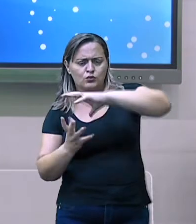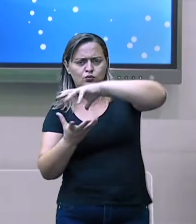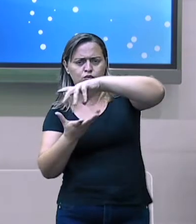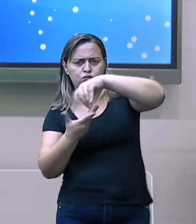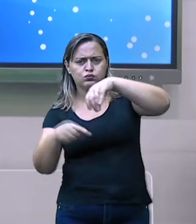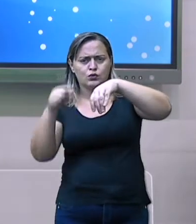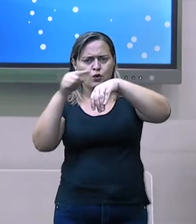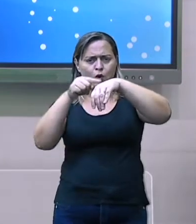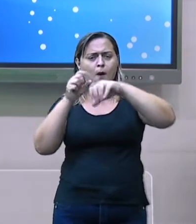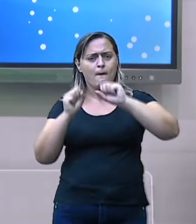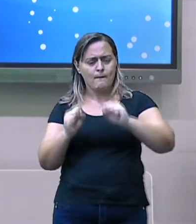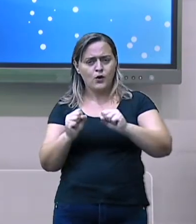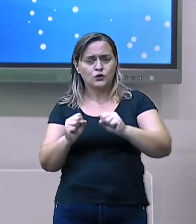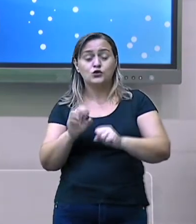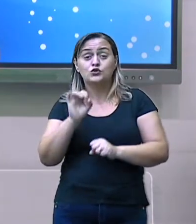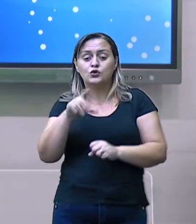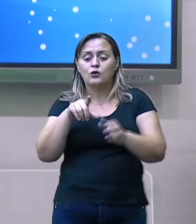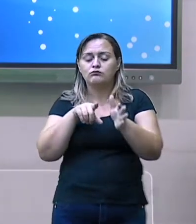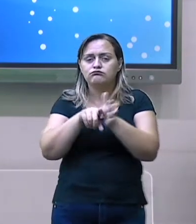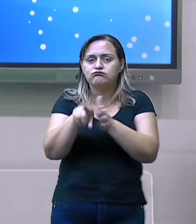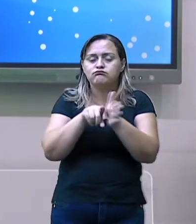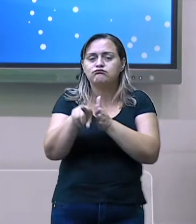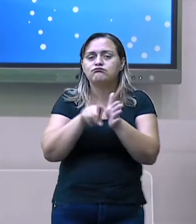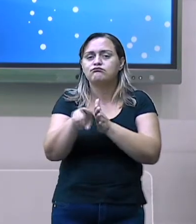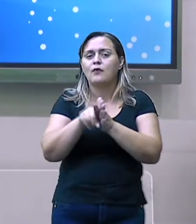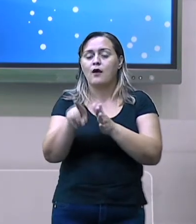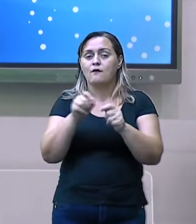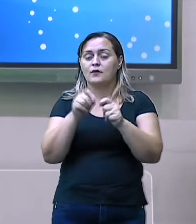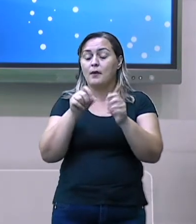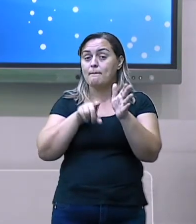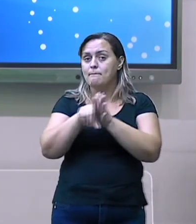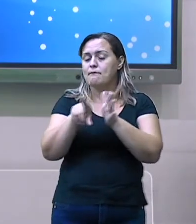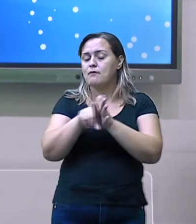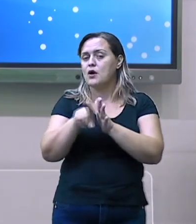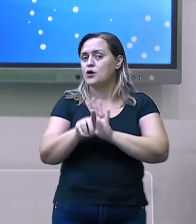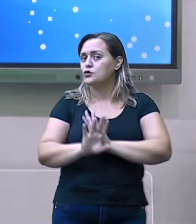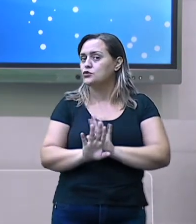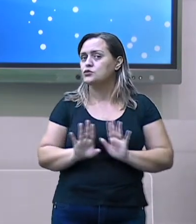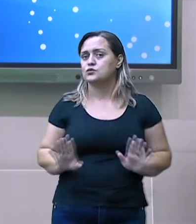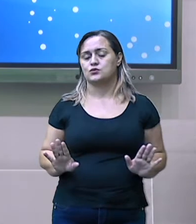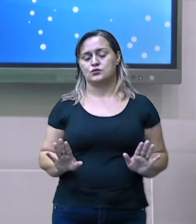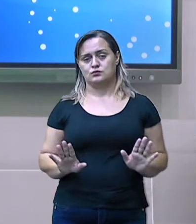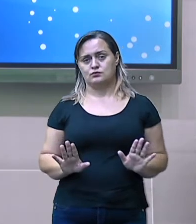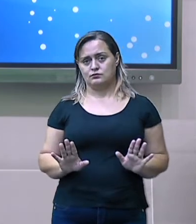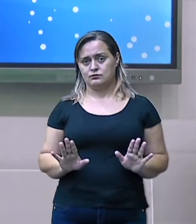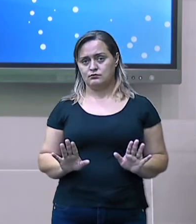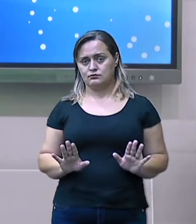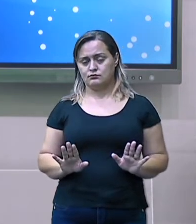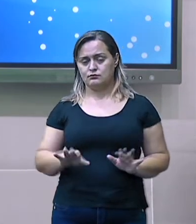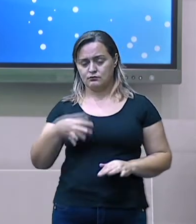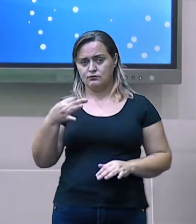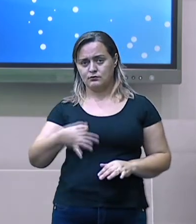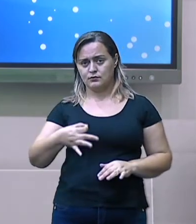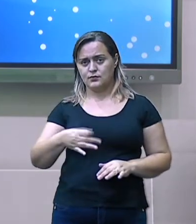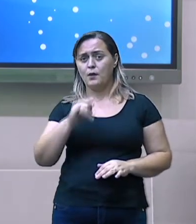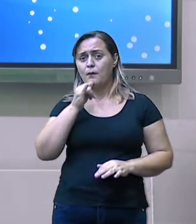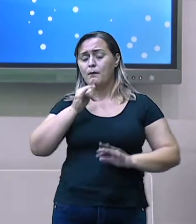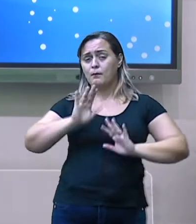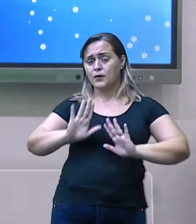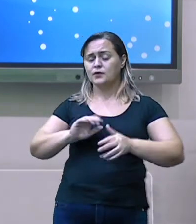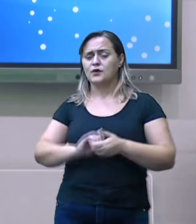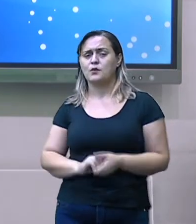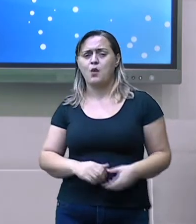Se olharmos as nossas reservas de petróleo, por exemplo, você pode pesquisar, você vai ver que as